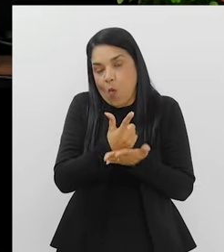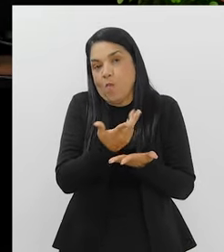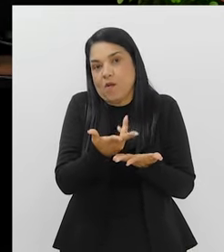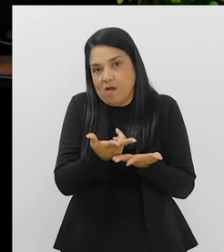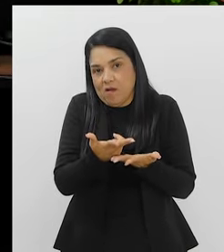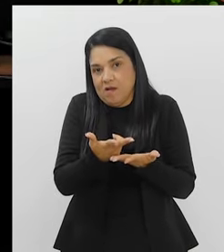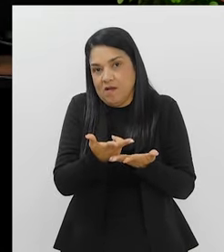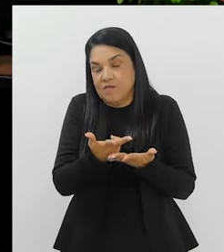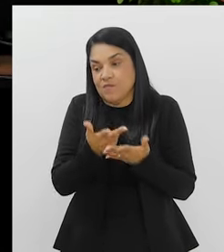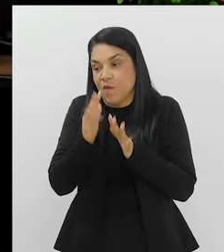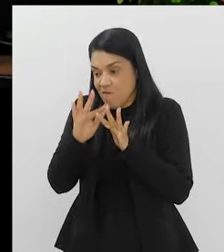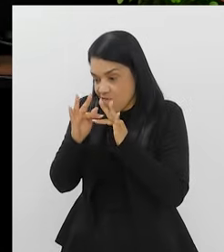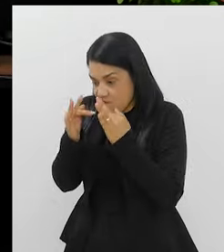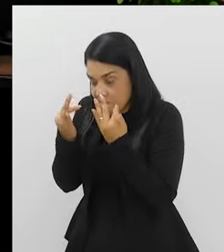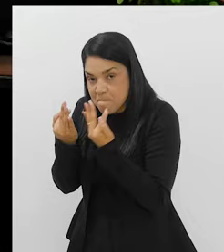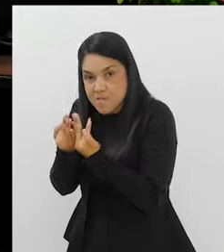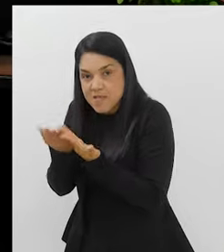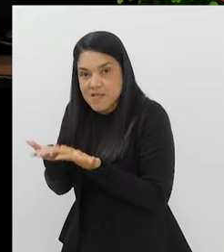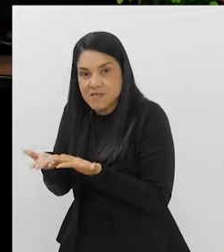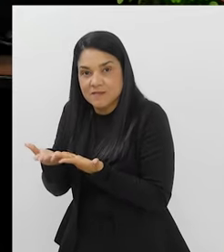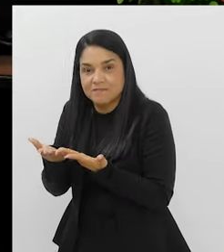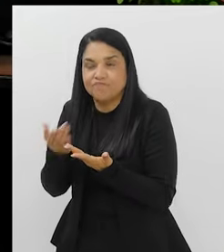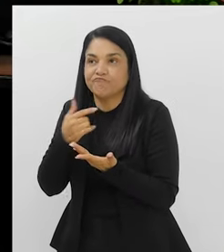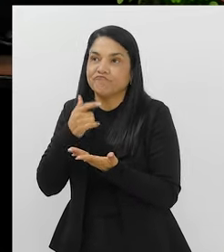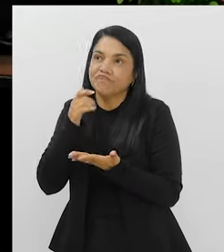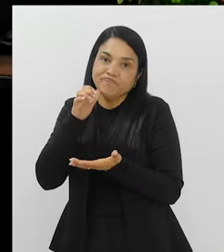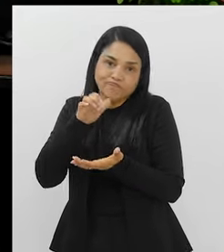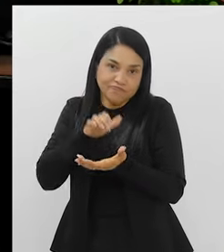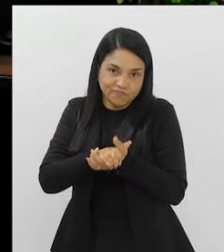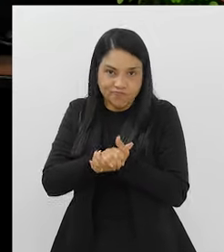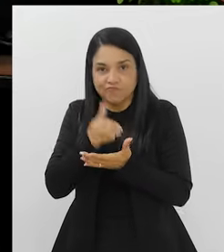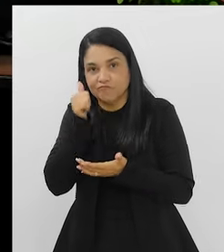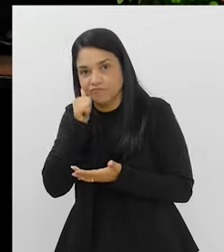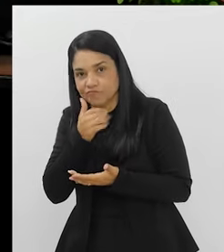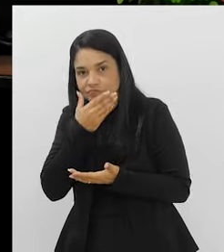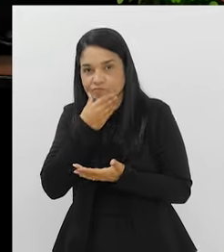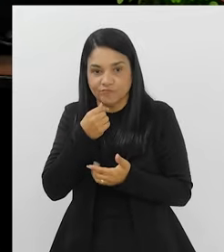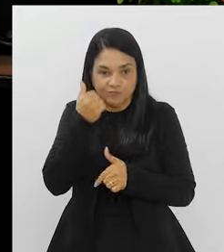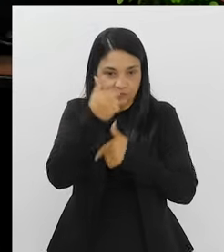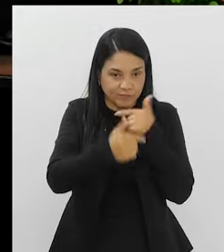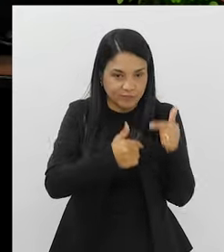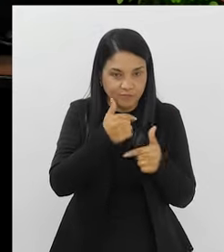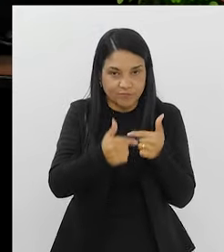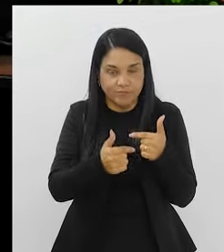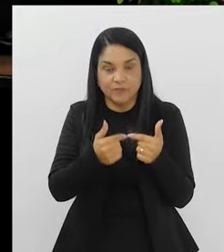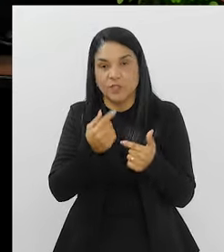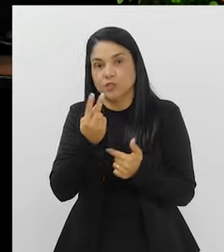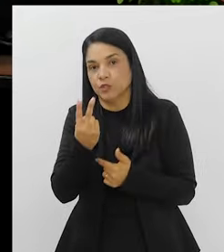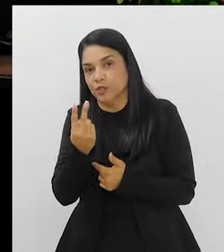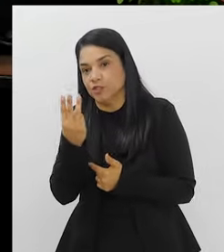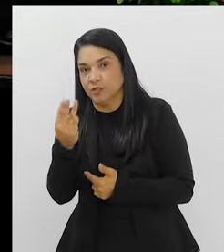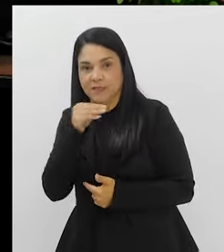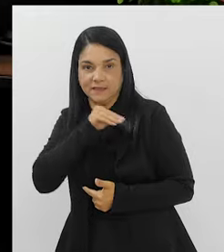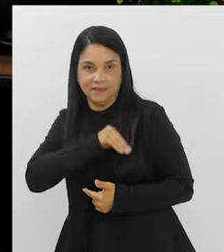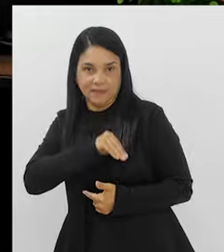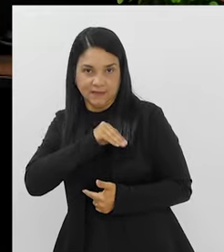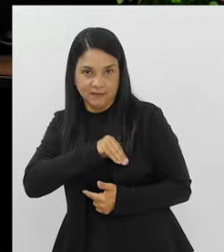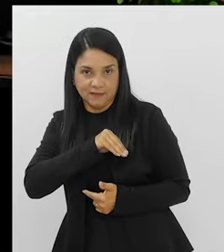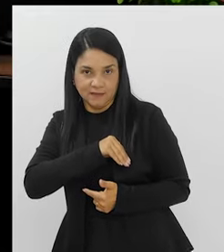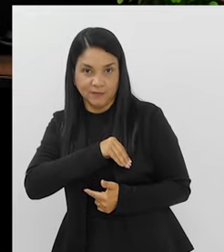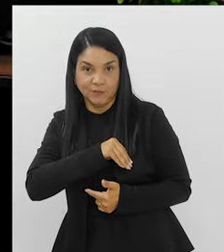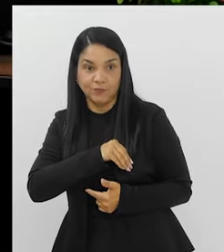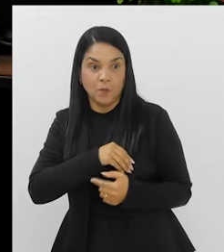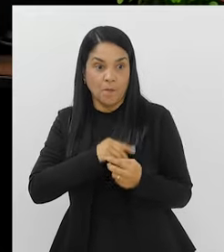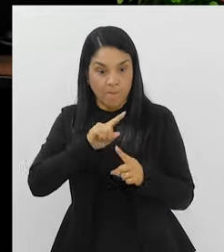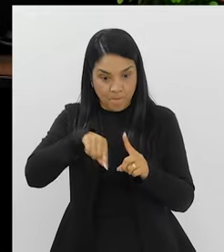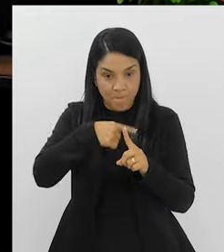Como é que eu vou fazer uma família com um casal que trabalha, tipo, dois, três salários mínimos ali,